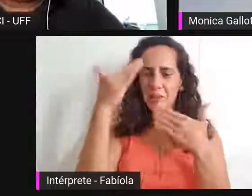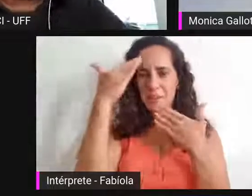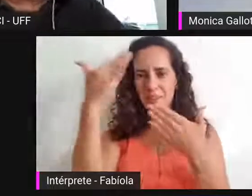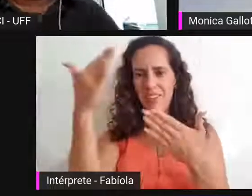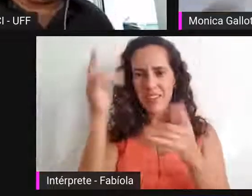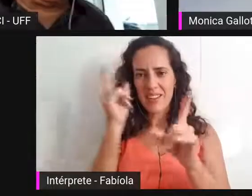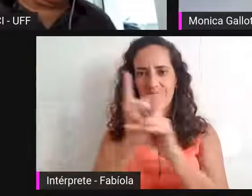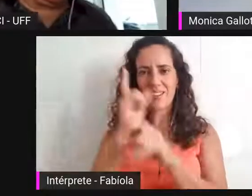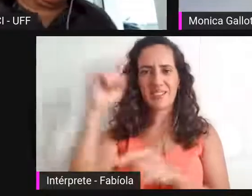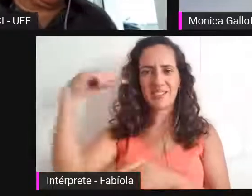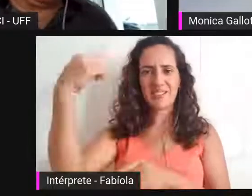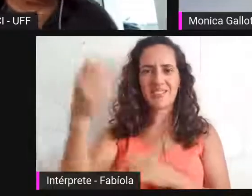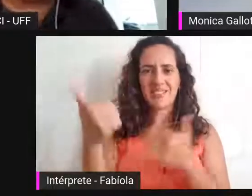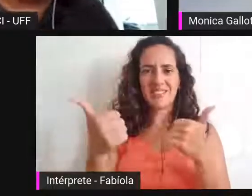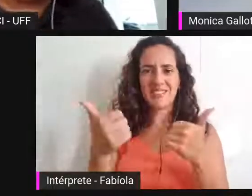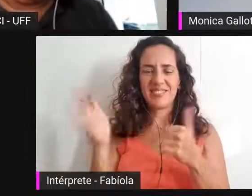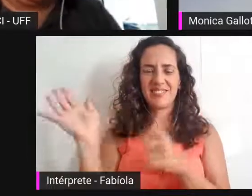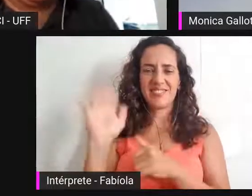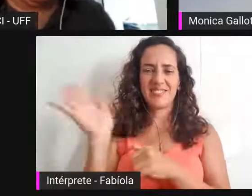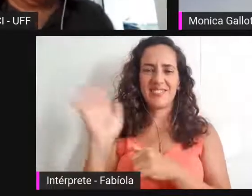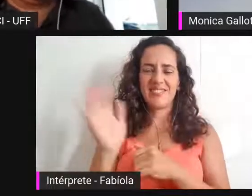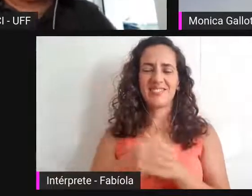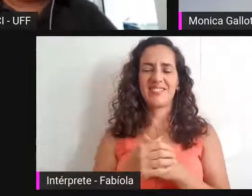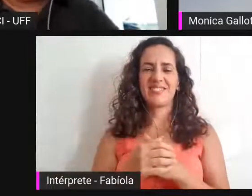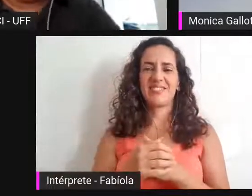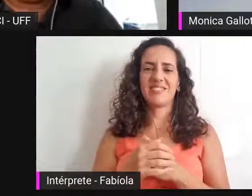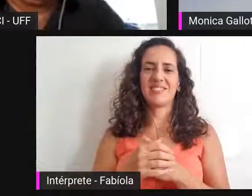tchau a todos e todas todos